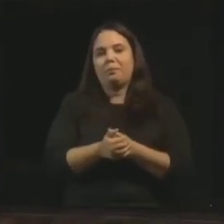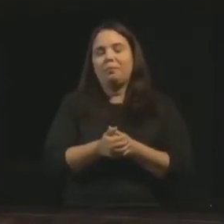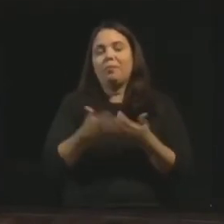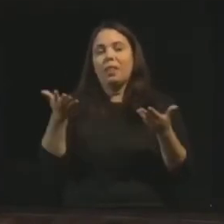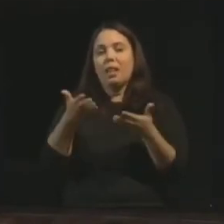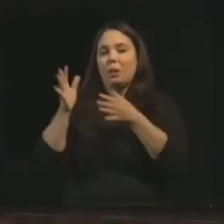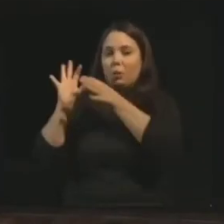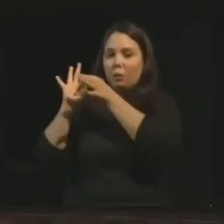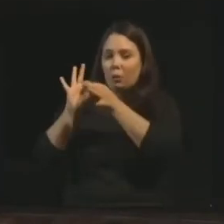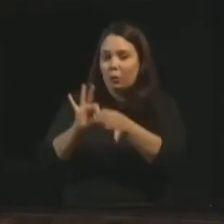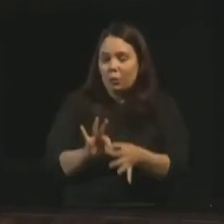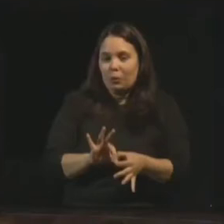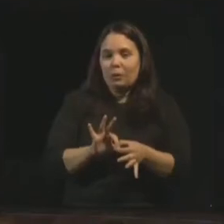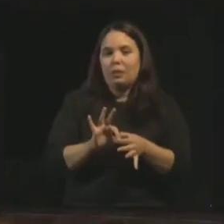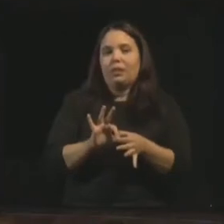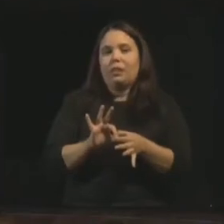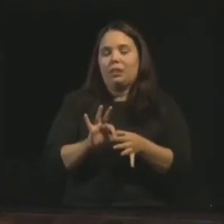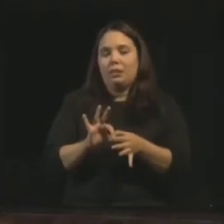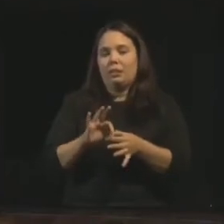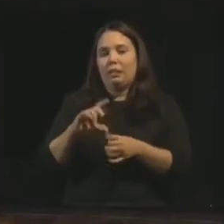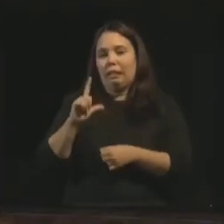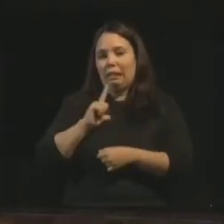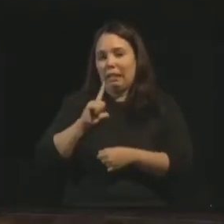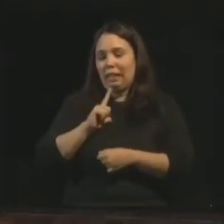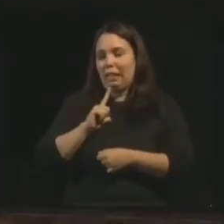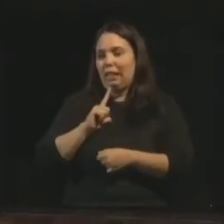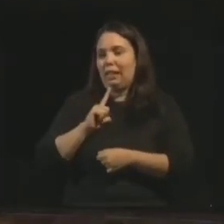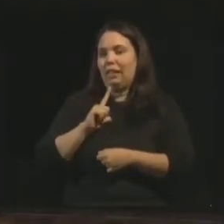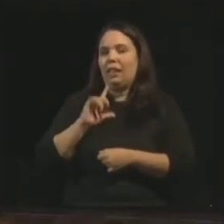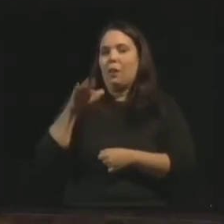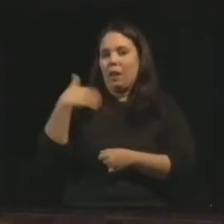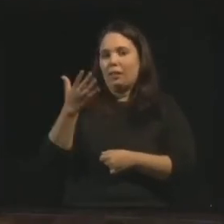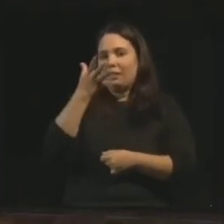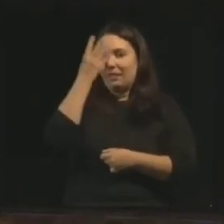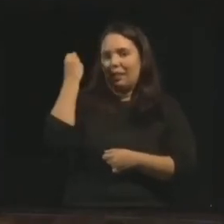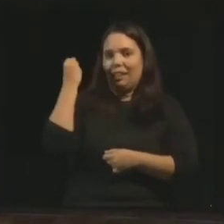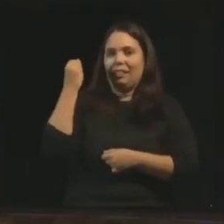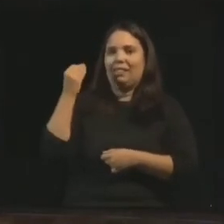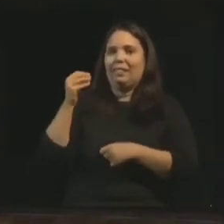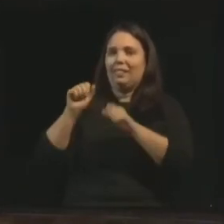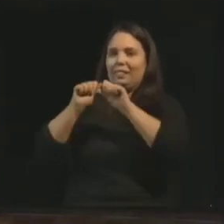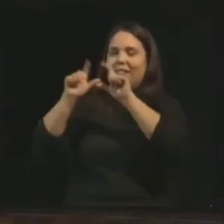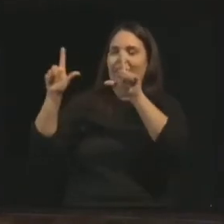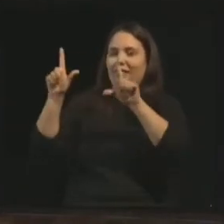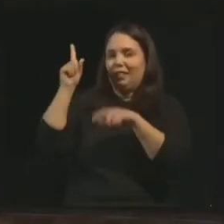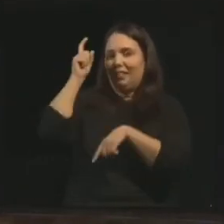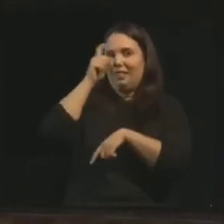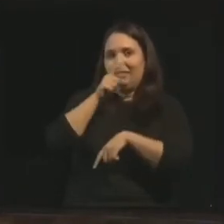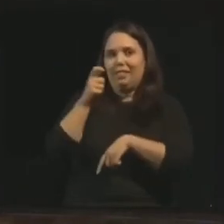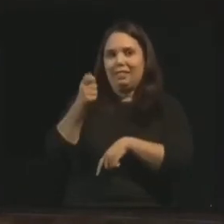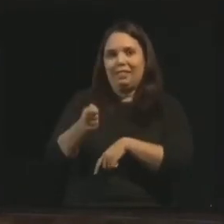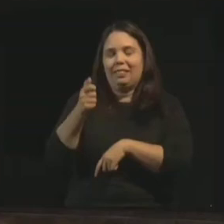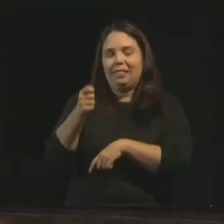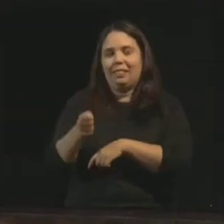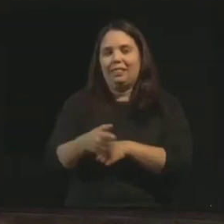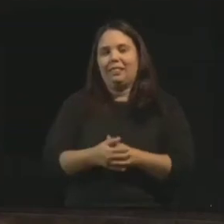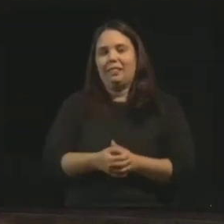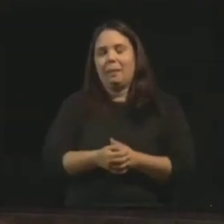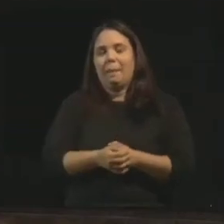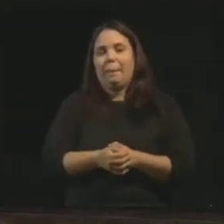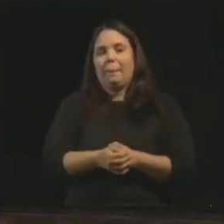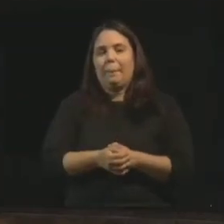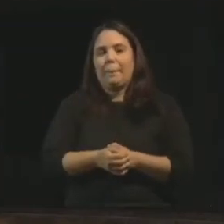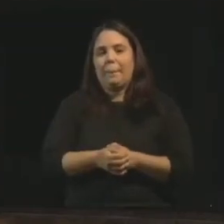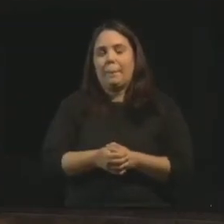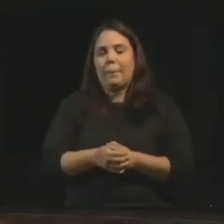atual? Então, vemos... Aí, eu esqueço que o slide lá não é o mesmo daqui. Atividades